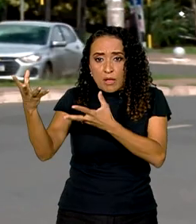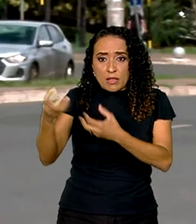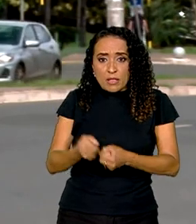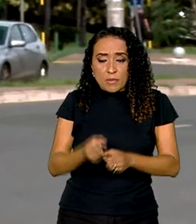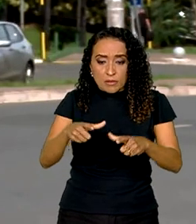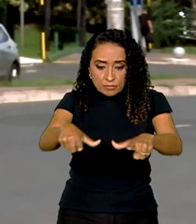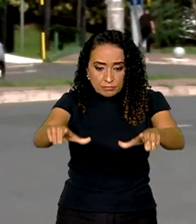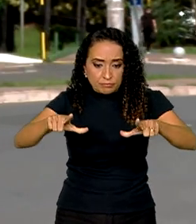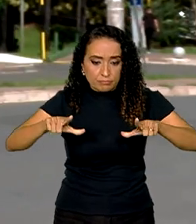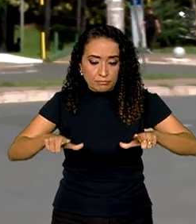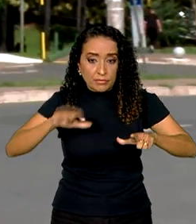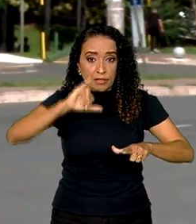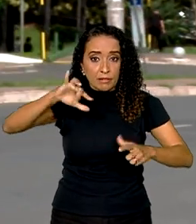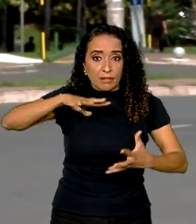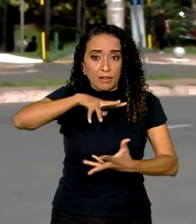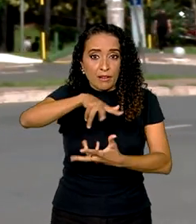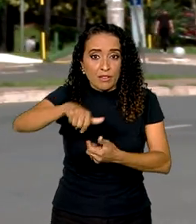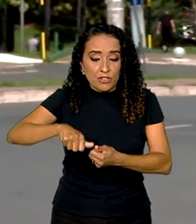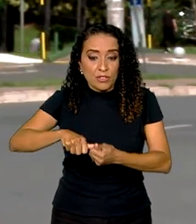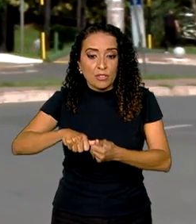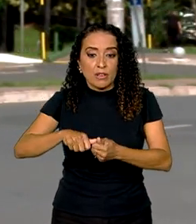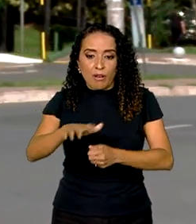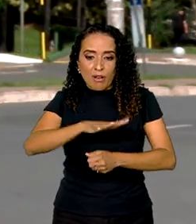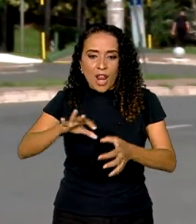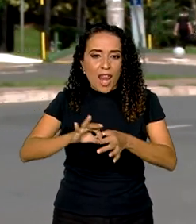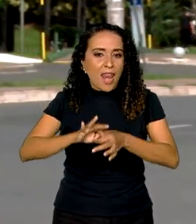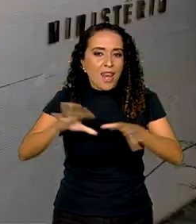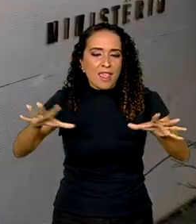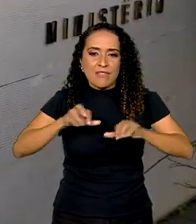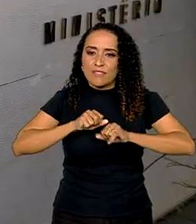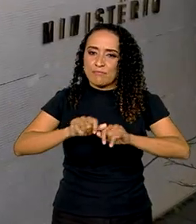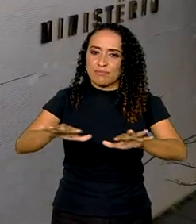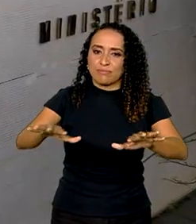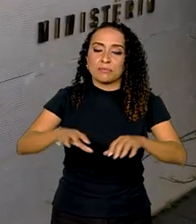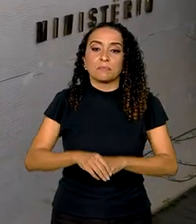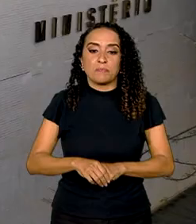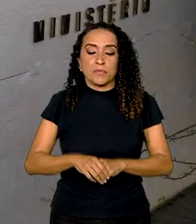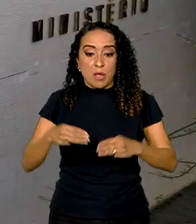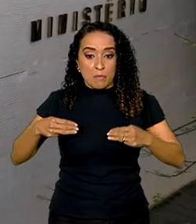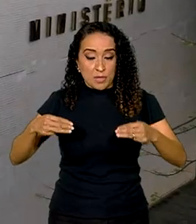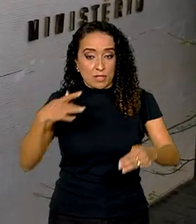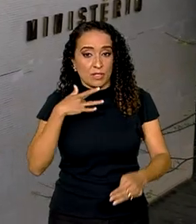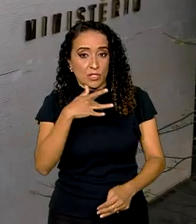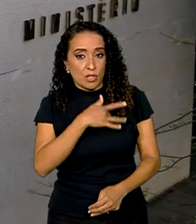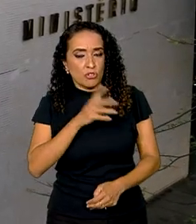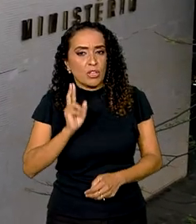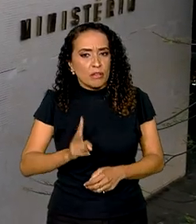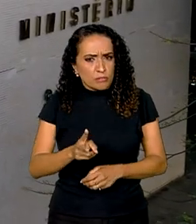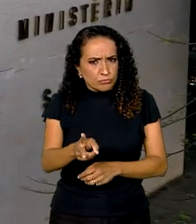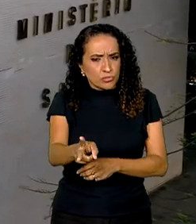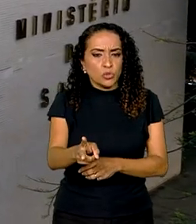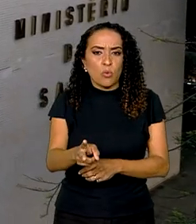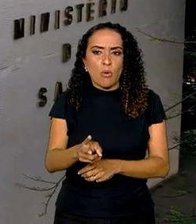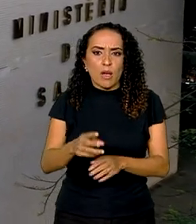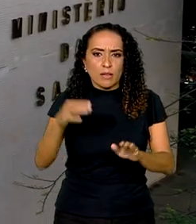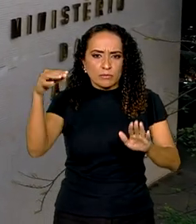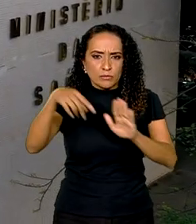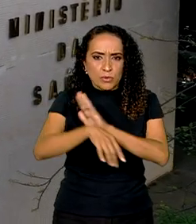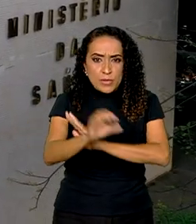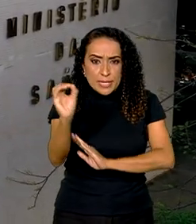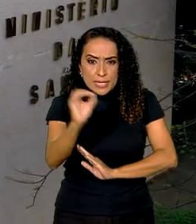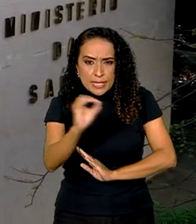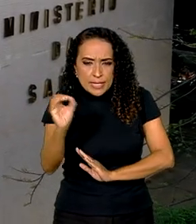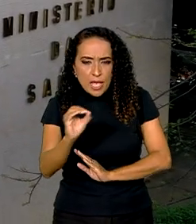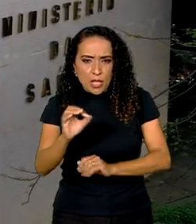Certificado Internacional de Área Livre de Transmissão. O Ministério da Saúde quer manter índice zero na coluna dos